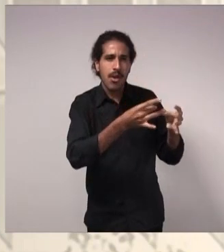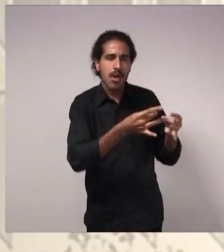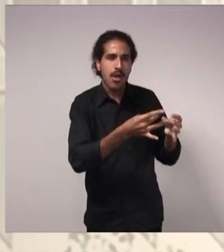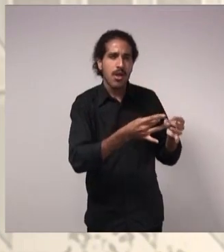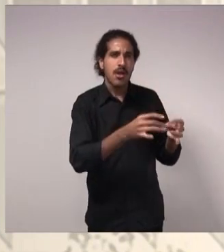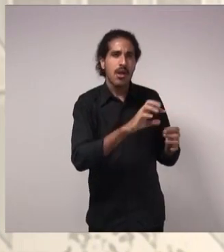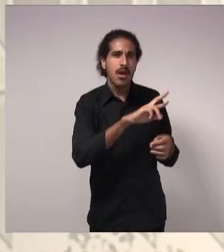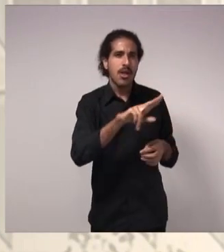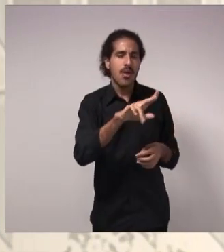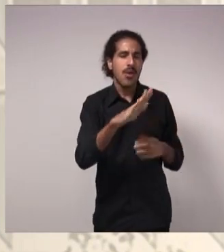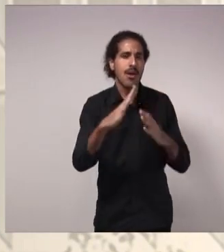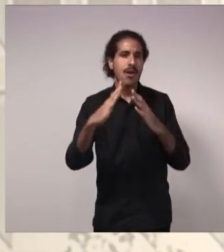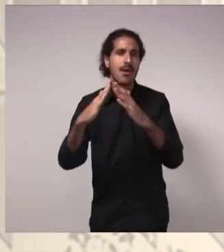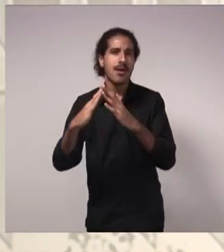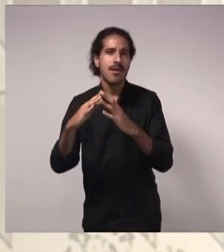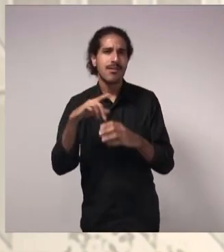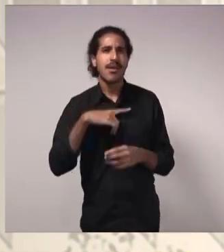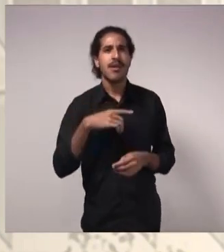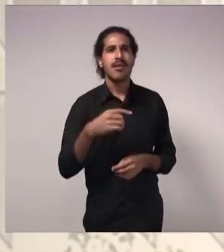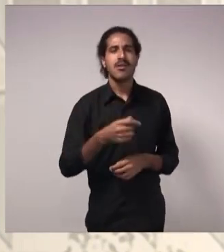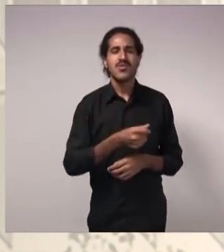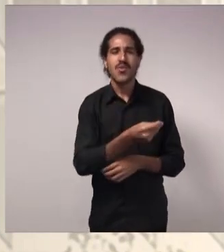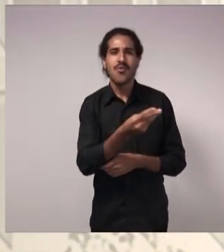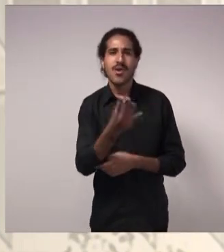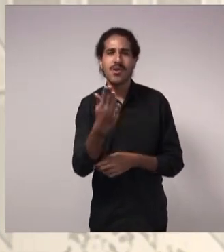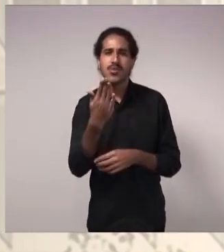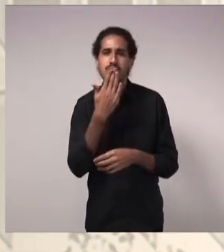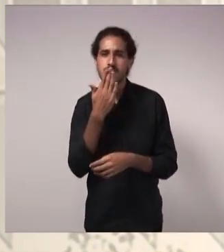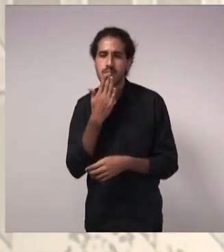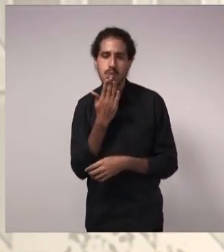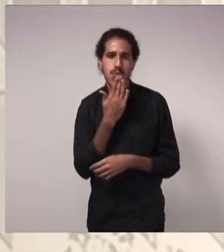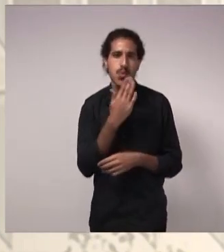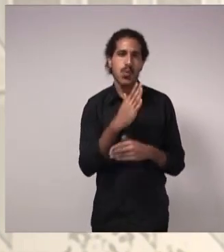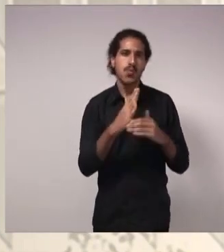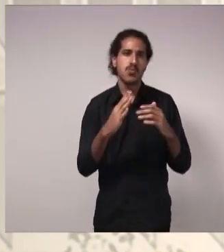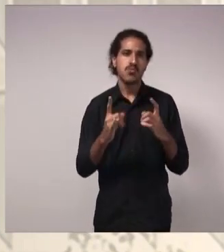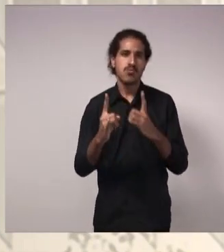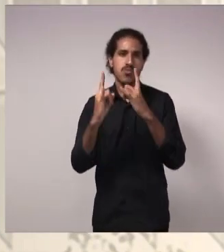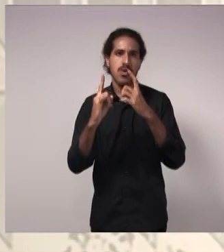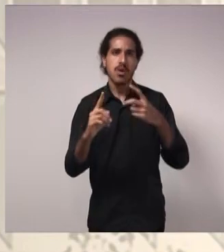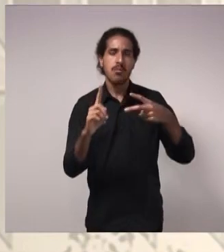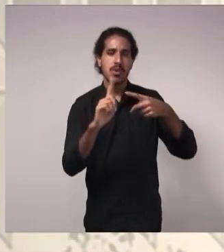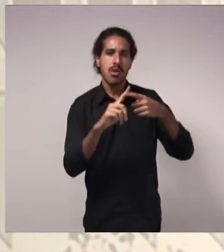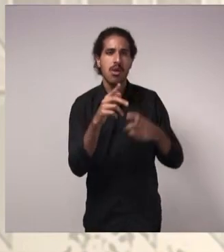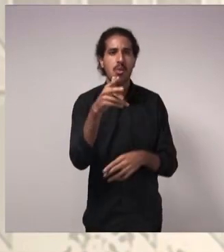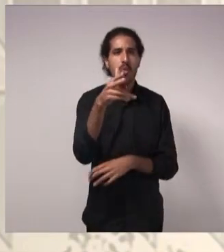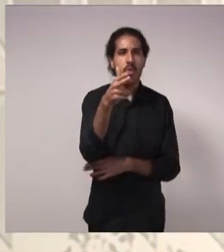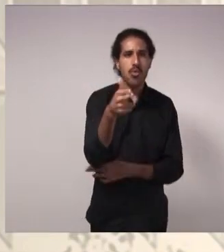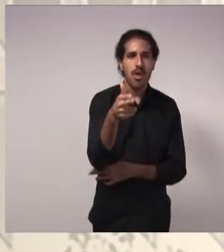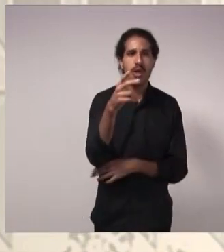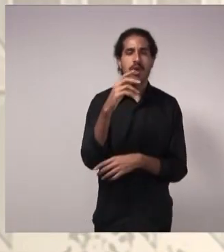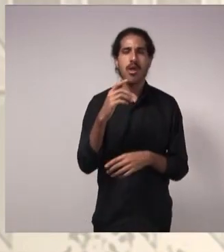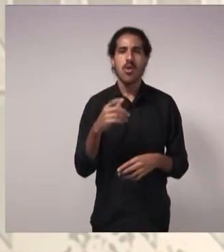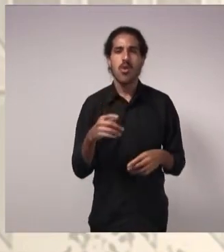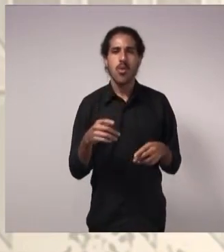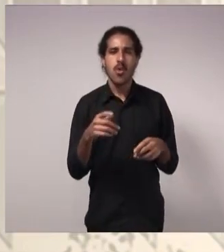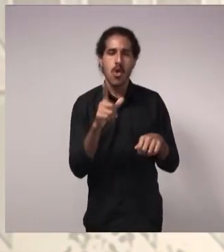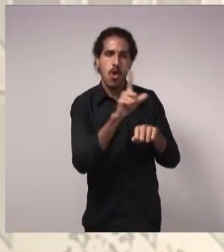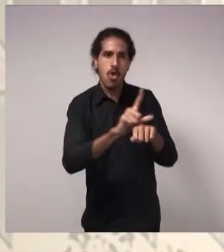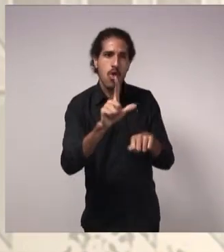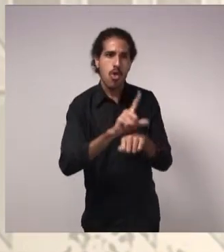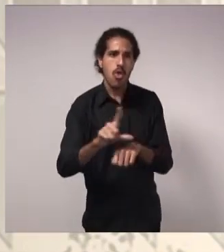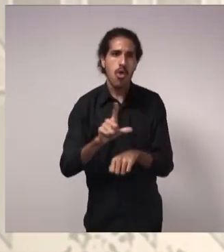Que incluem aí uma série de diferentes tipos de edifícios. Edifícios de hospedagem, hotelaria, edifícios comerciais,